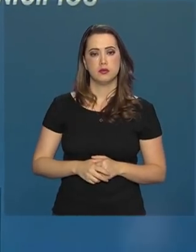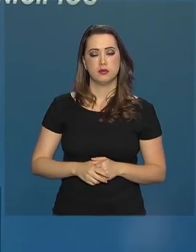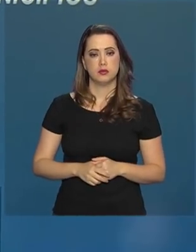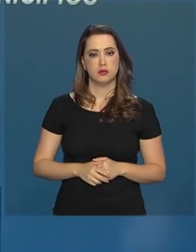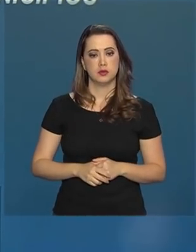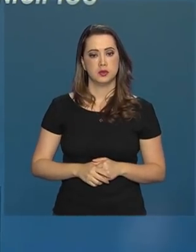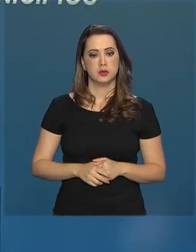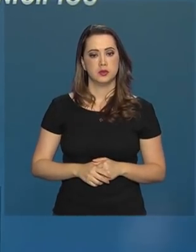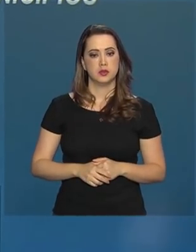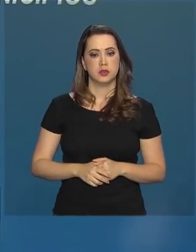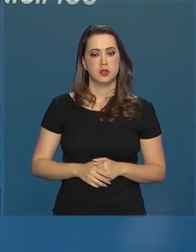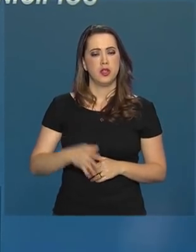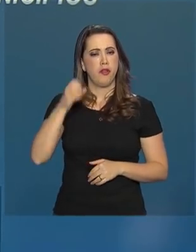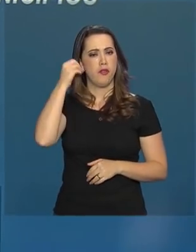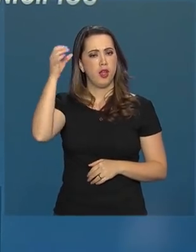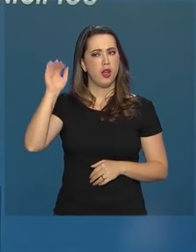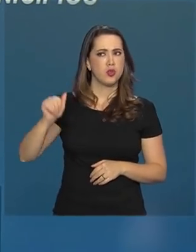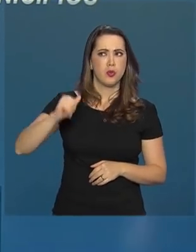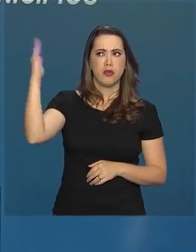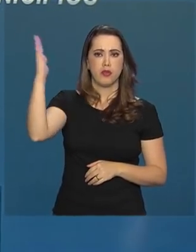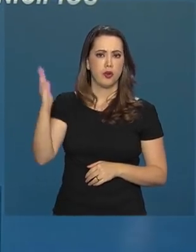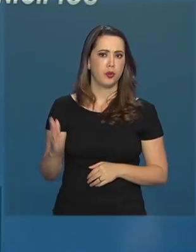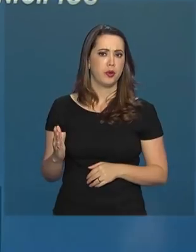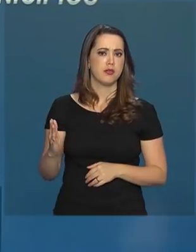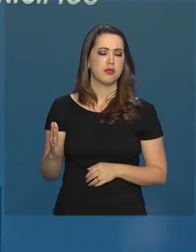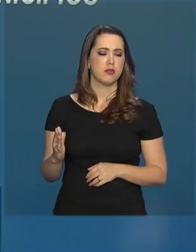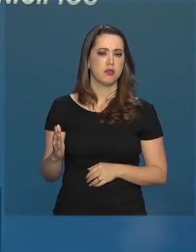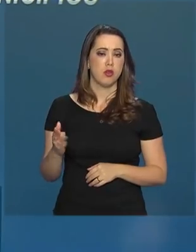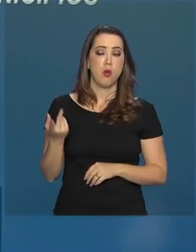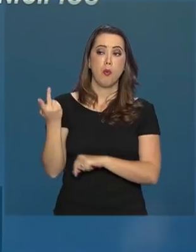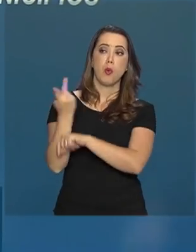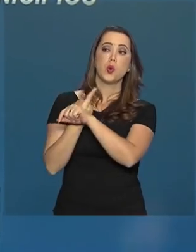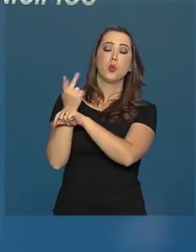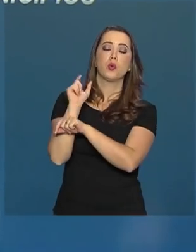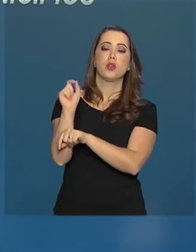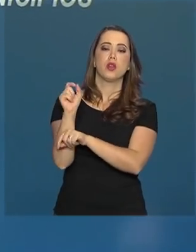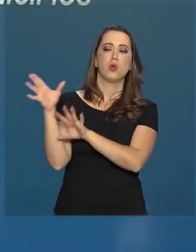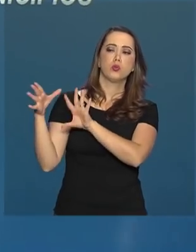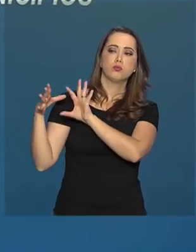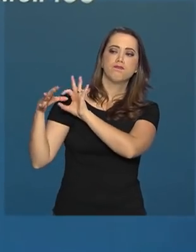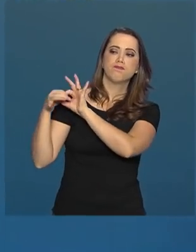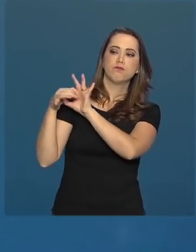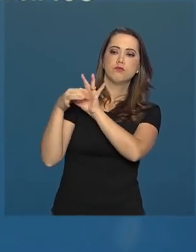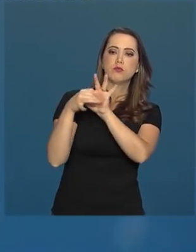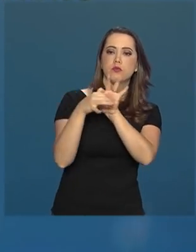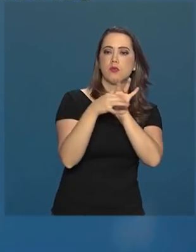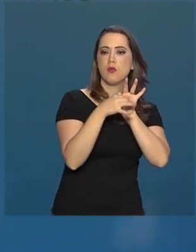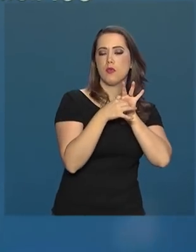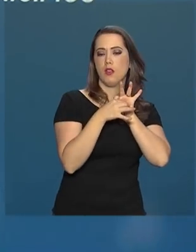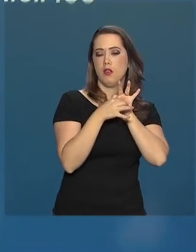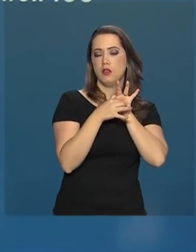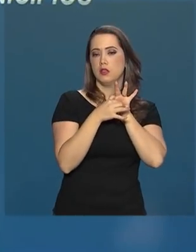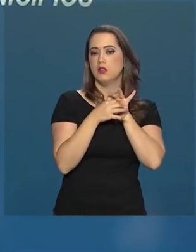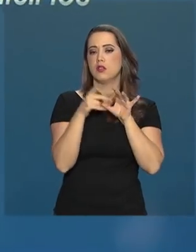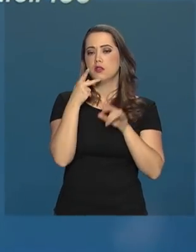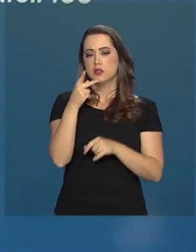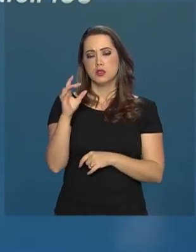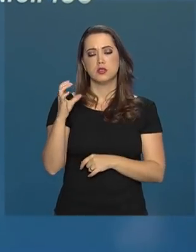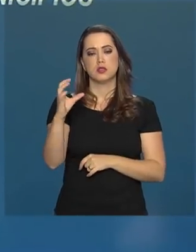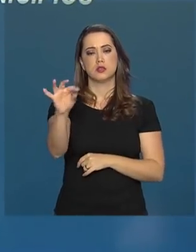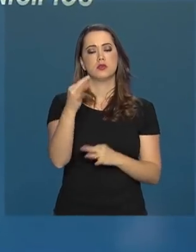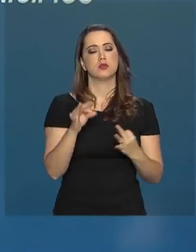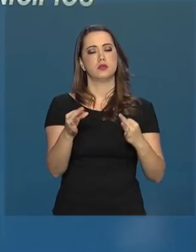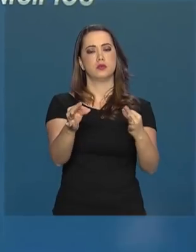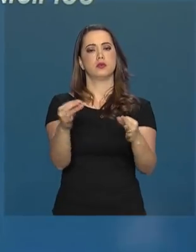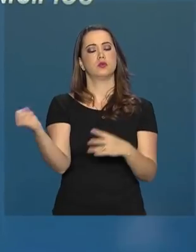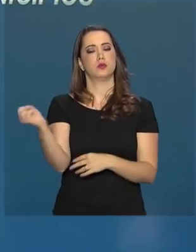que em viagens fora do Brasil busca parcerias na questão de ciência, tecnologia